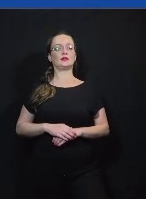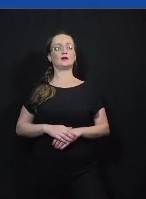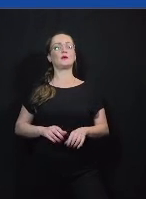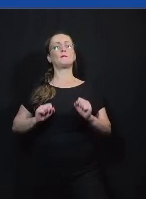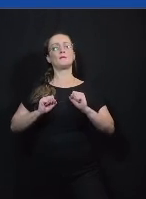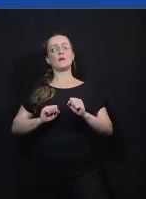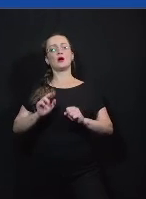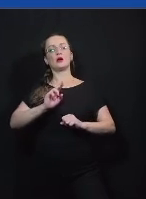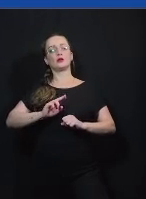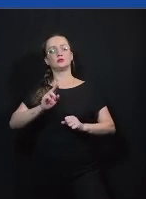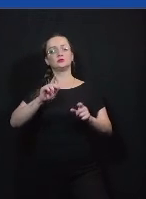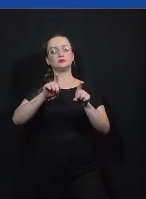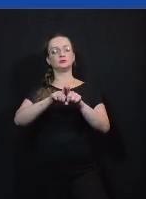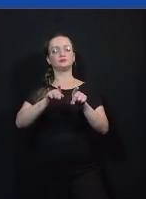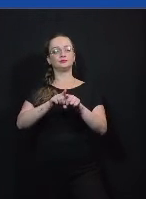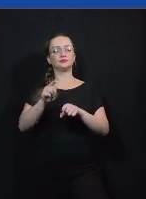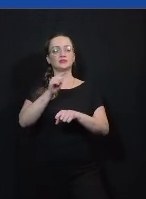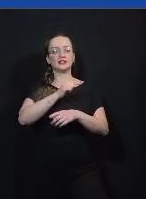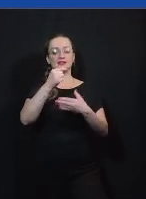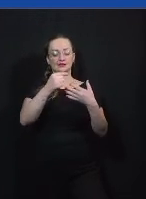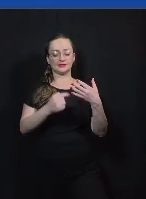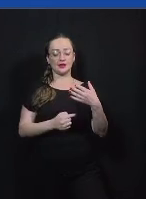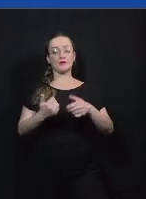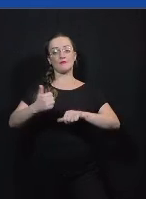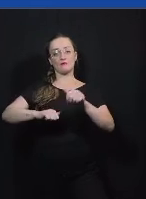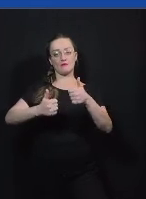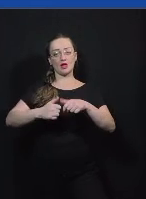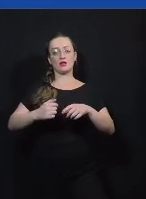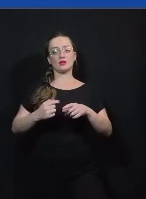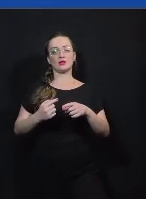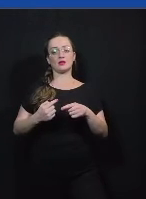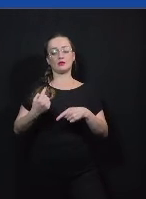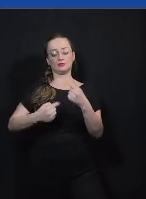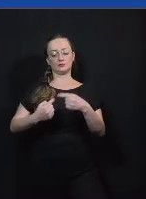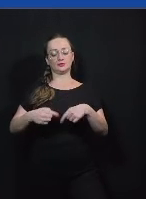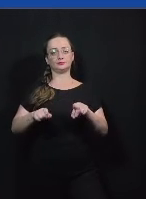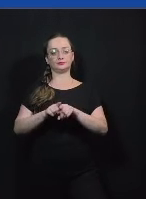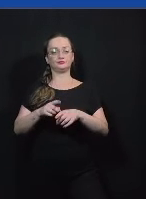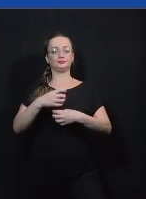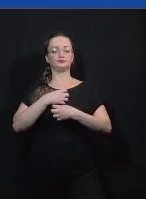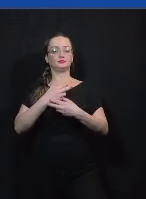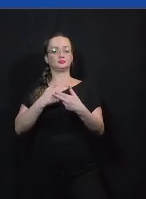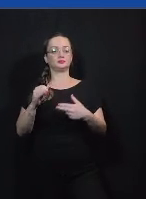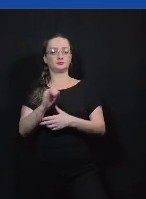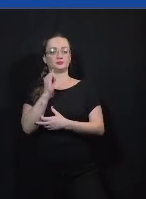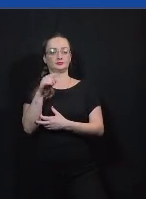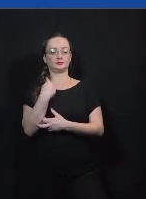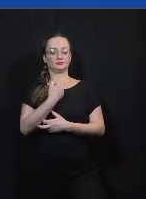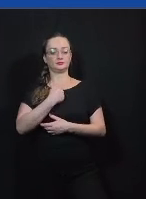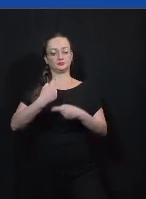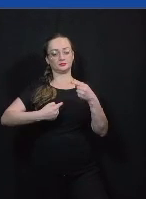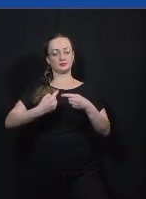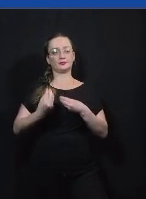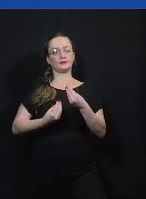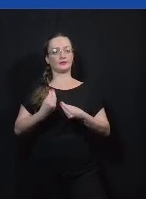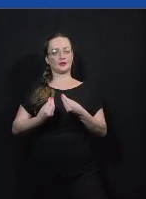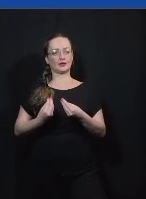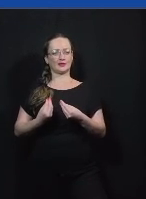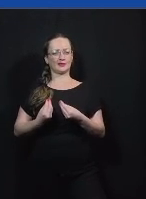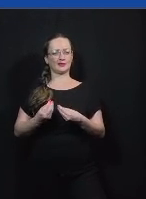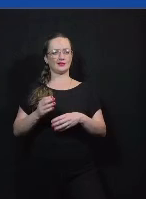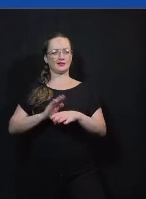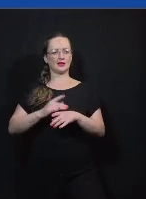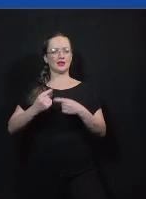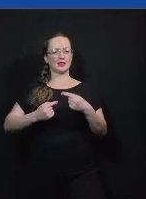usar esses critérios para avaliar debates isso é uma coisa um ponto importante nos nossos debates os alunos que estão assistindo mesmo que eles não estejam